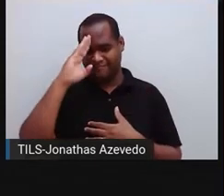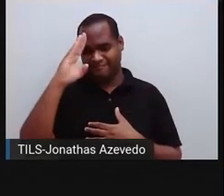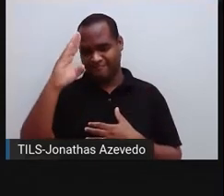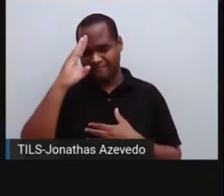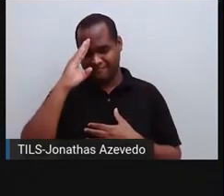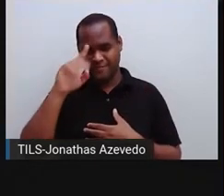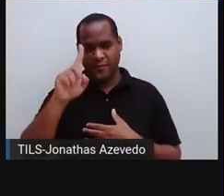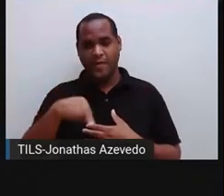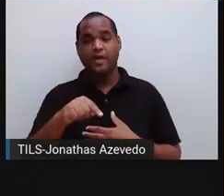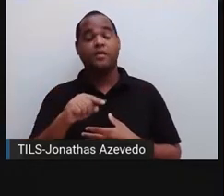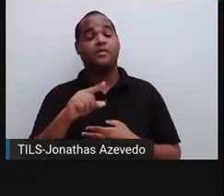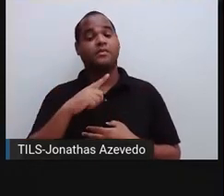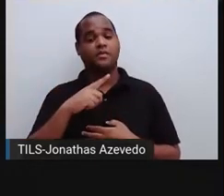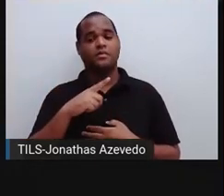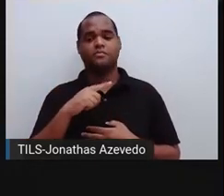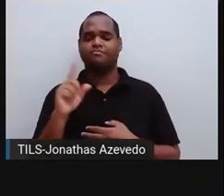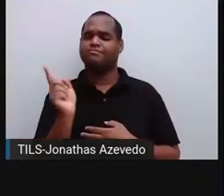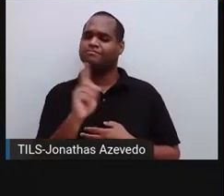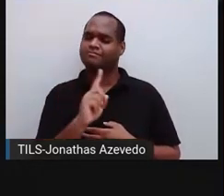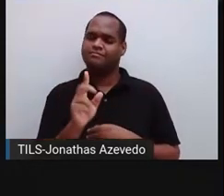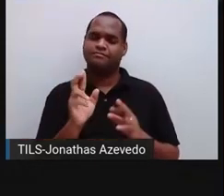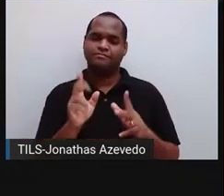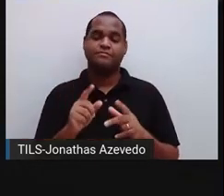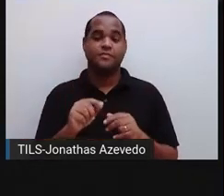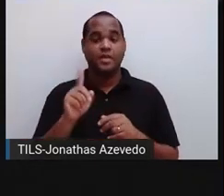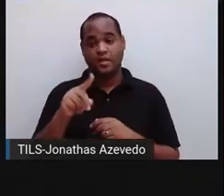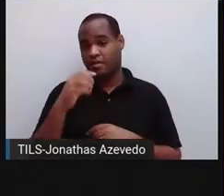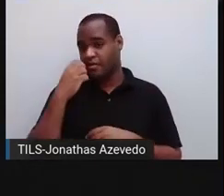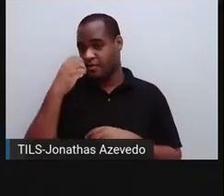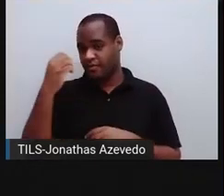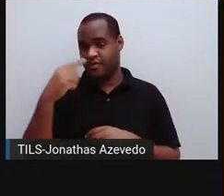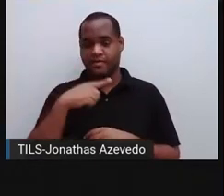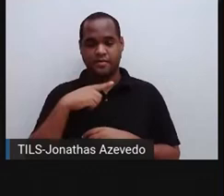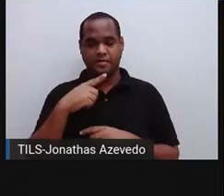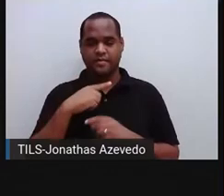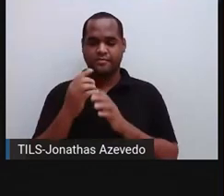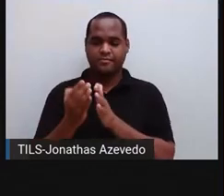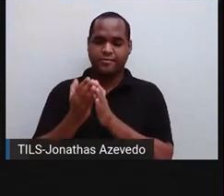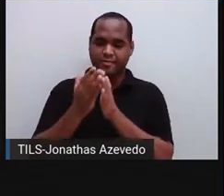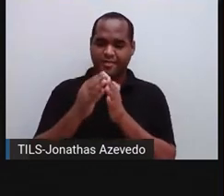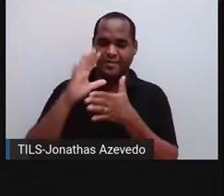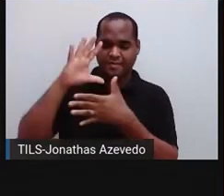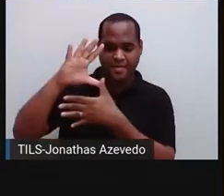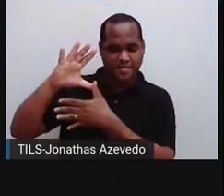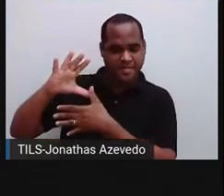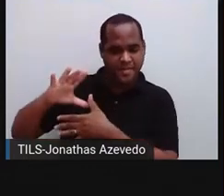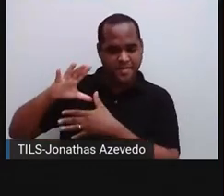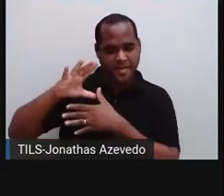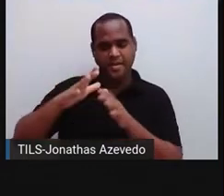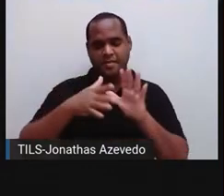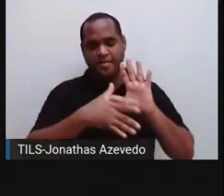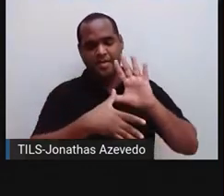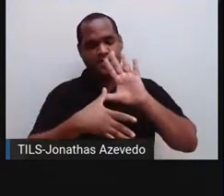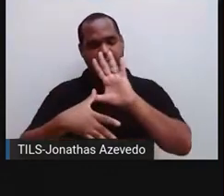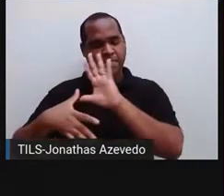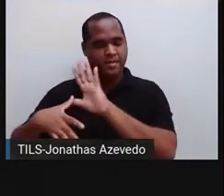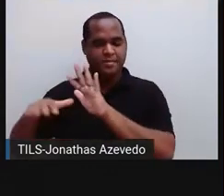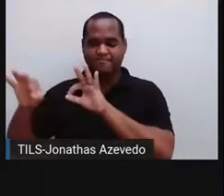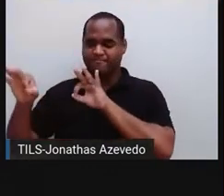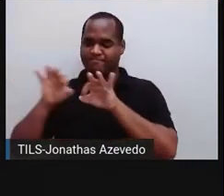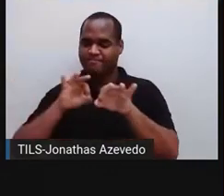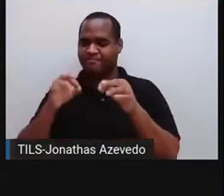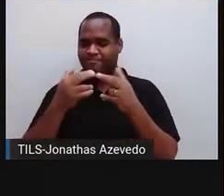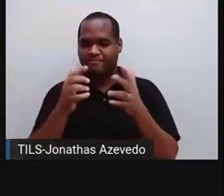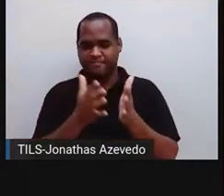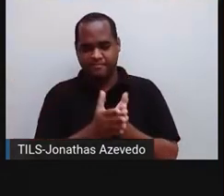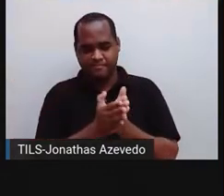Não, essa viagem era para os navegantes construírem os mapas náuticos, porque para os